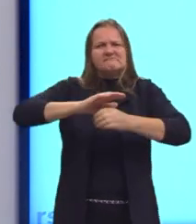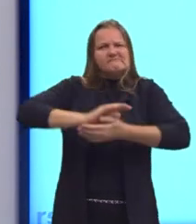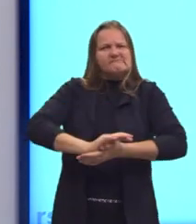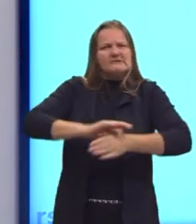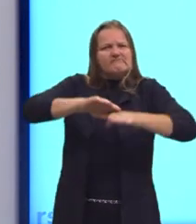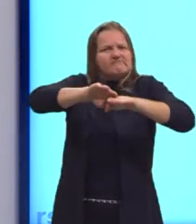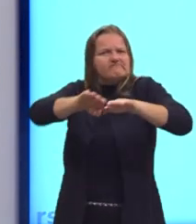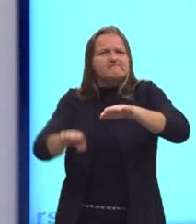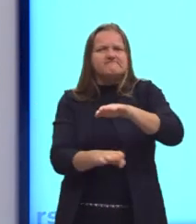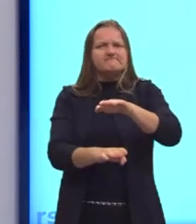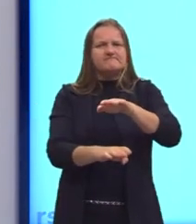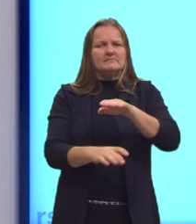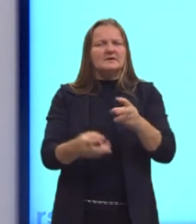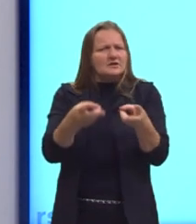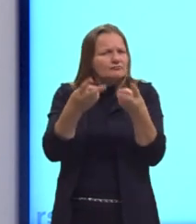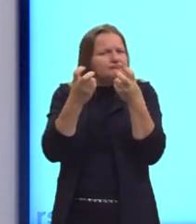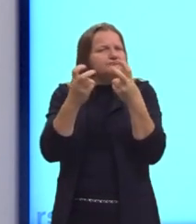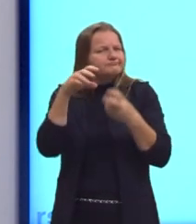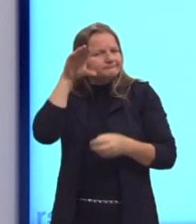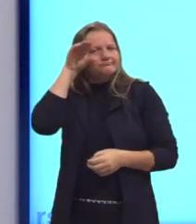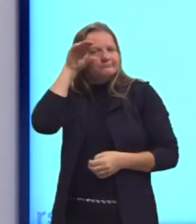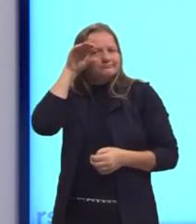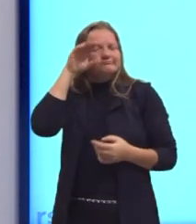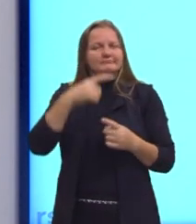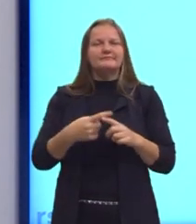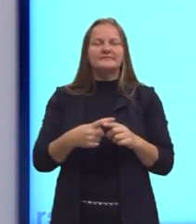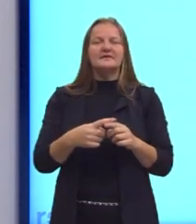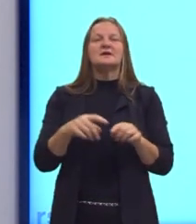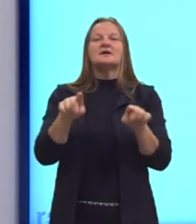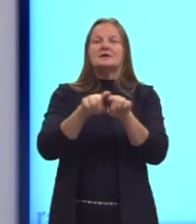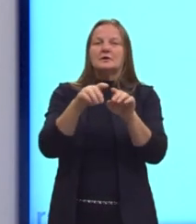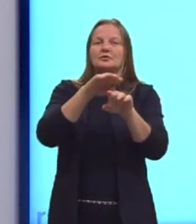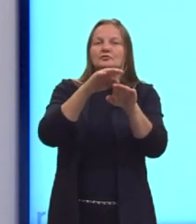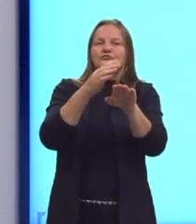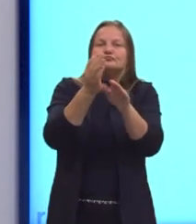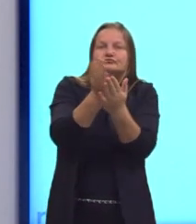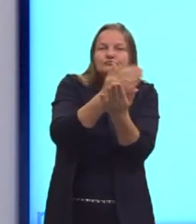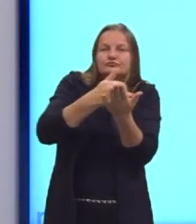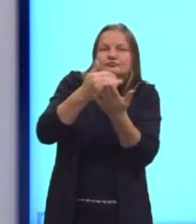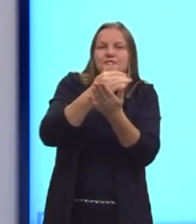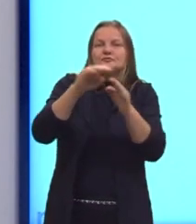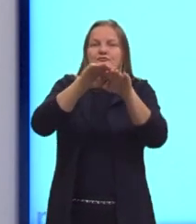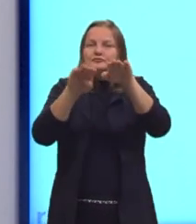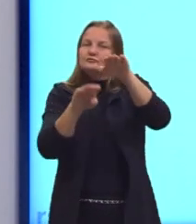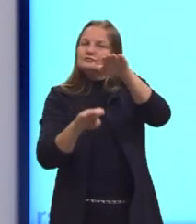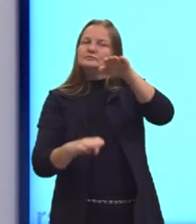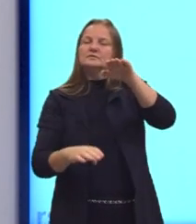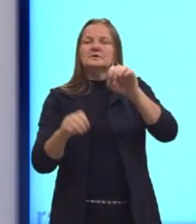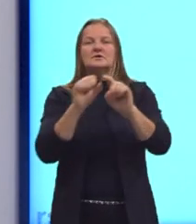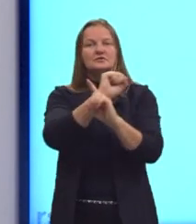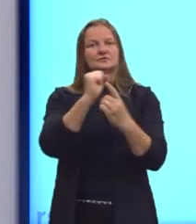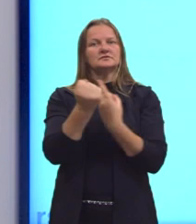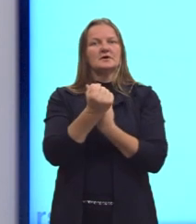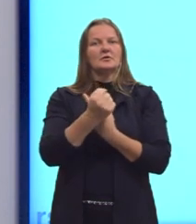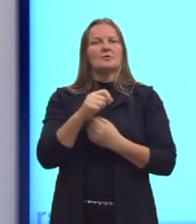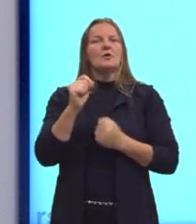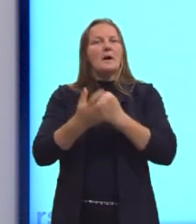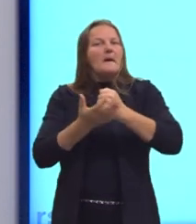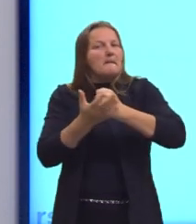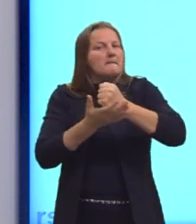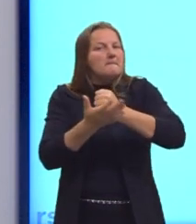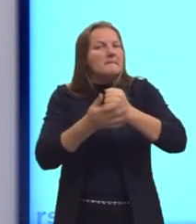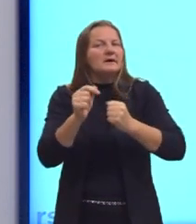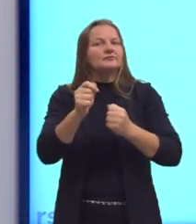né? E aí ele propõe, então, que tanto a estratificação como as classes sociais, a base disso tudo são as